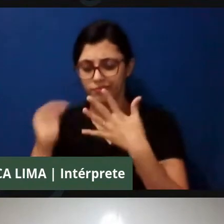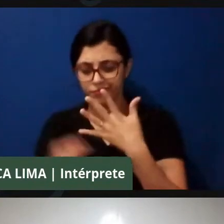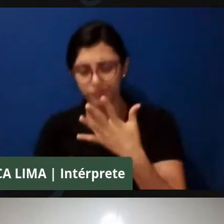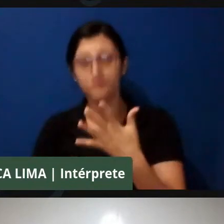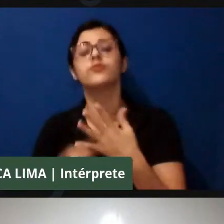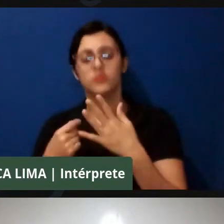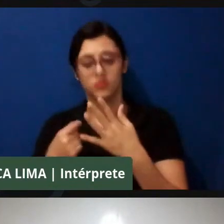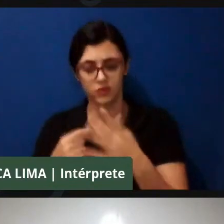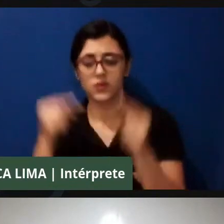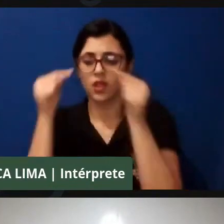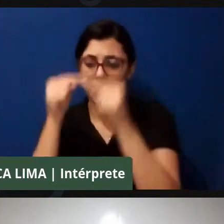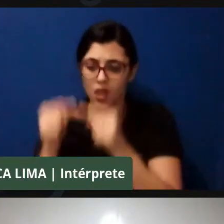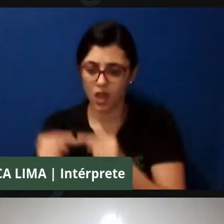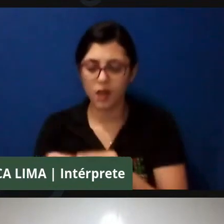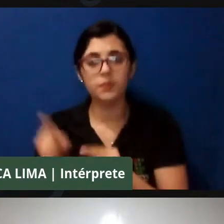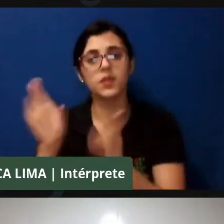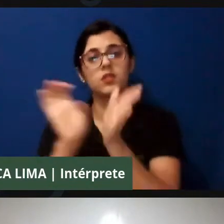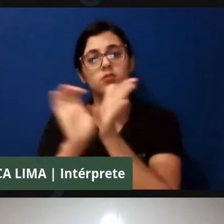sua comunidade de origem.